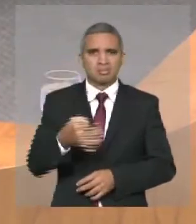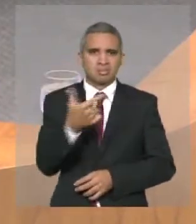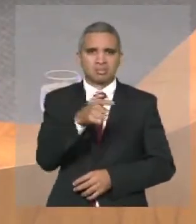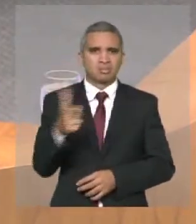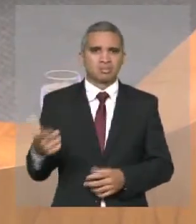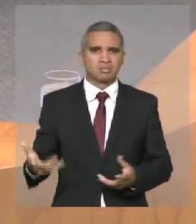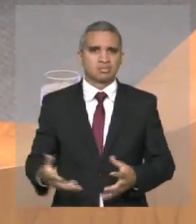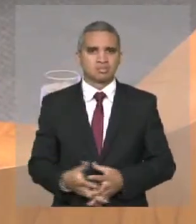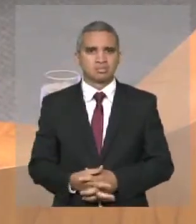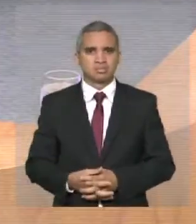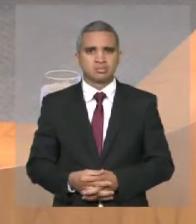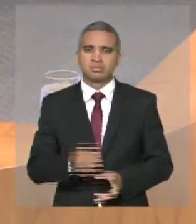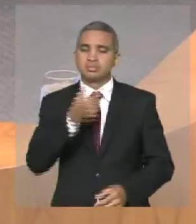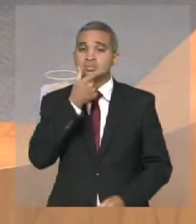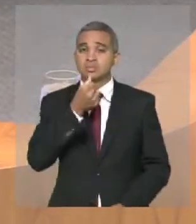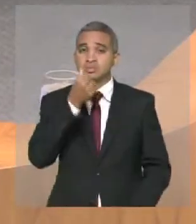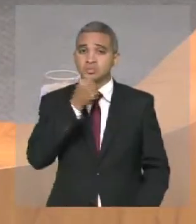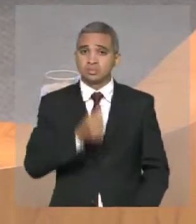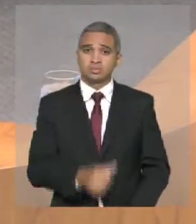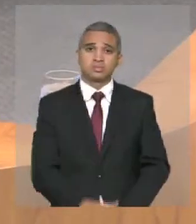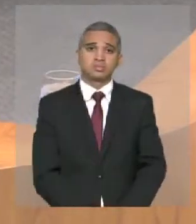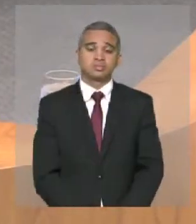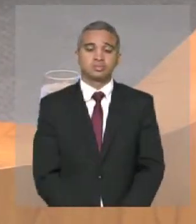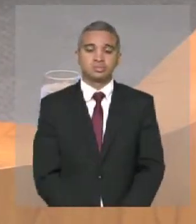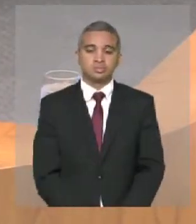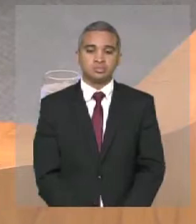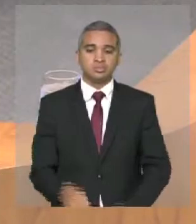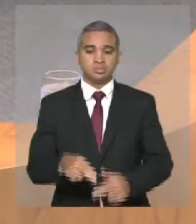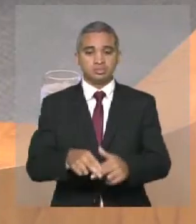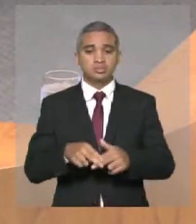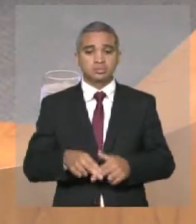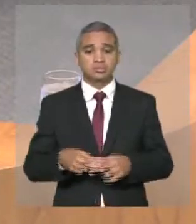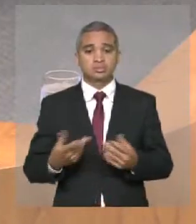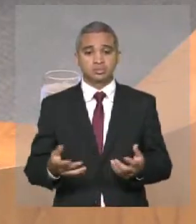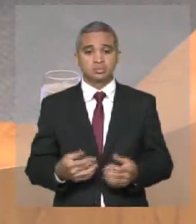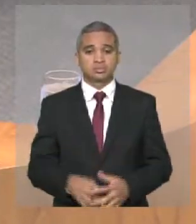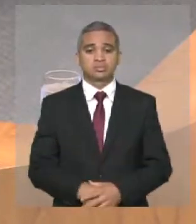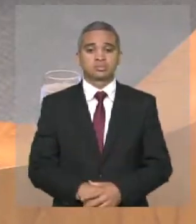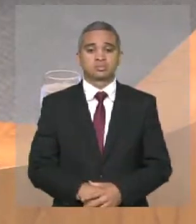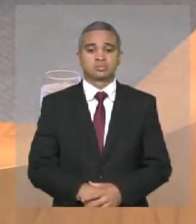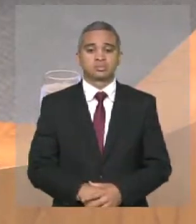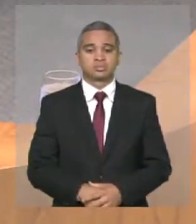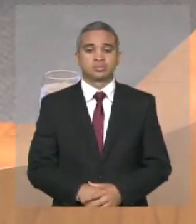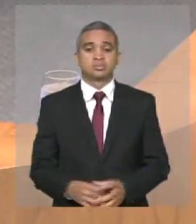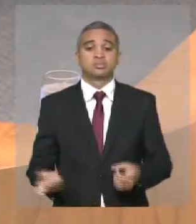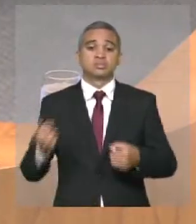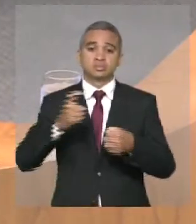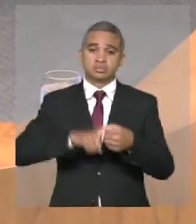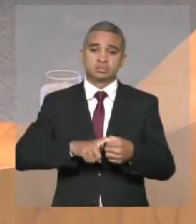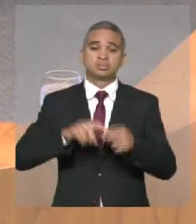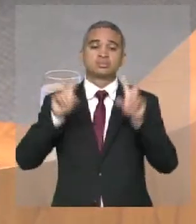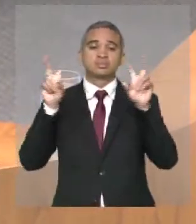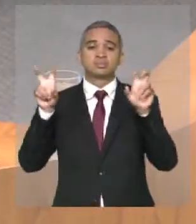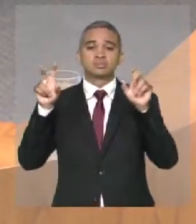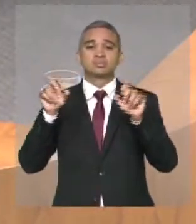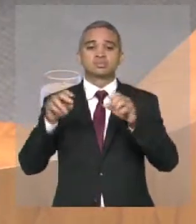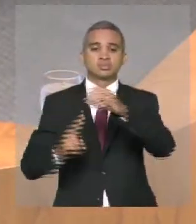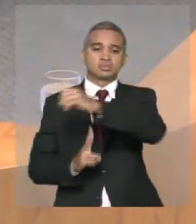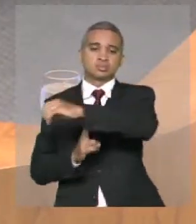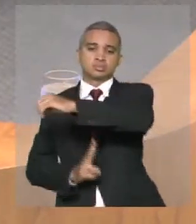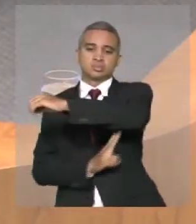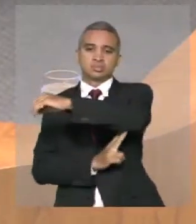Senhoras e senhores, para que eu me perca no pronunciamento, vou retomar a ponte Pai Nácio.